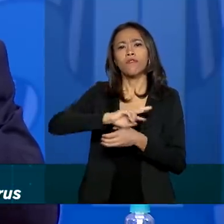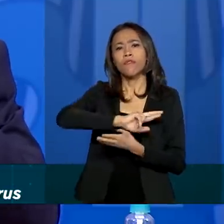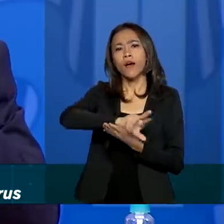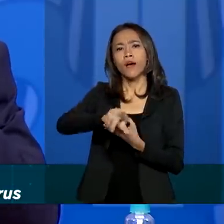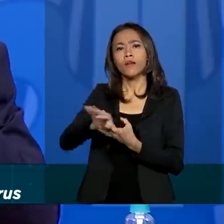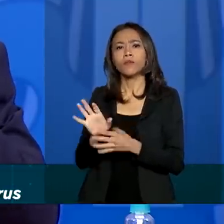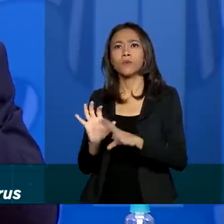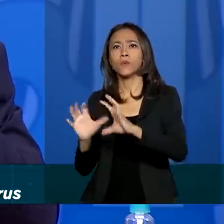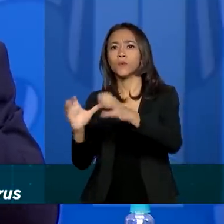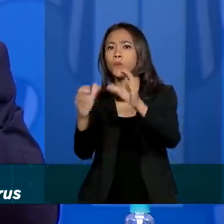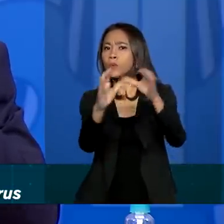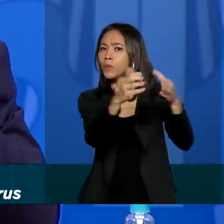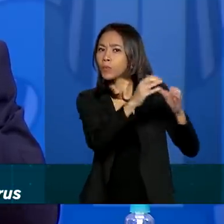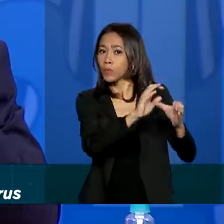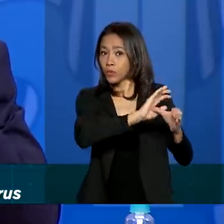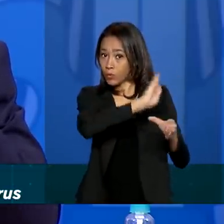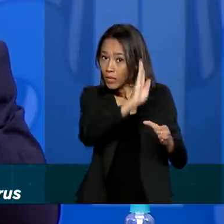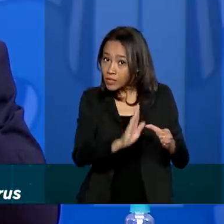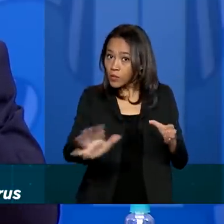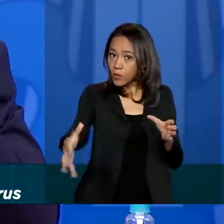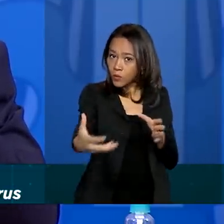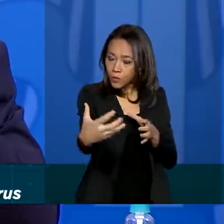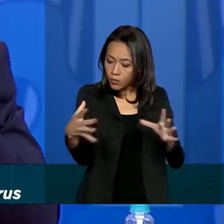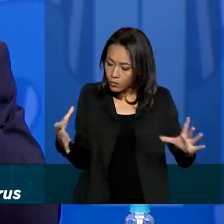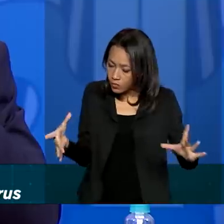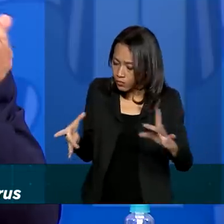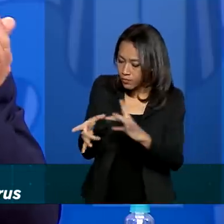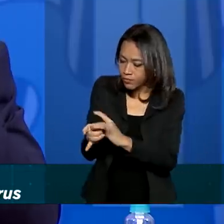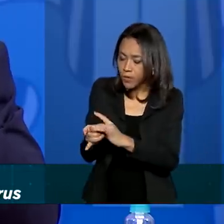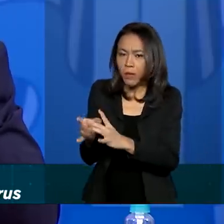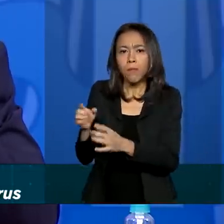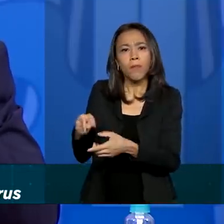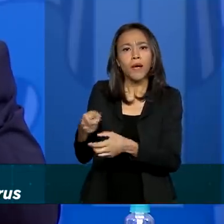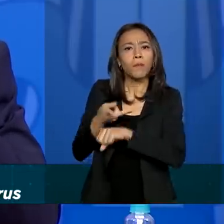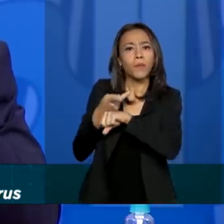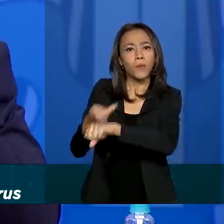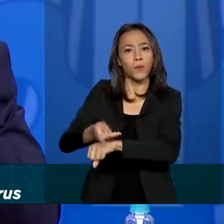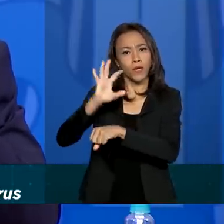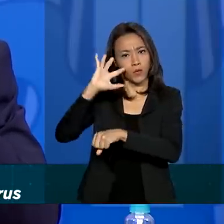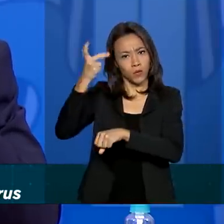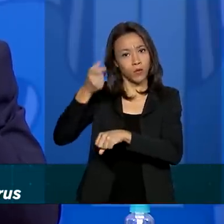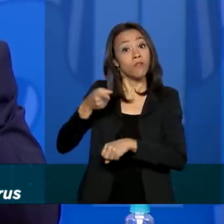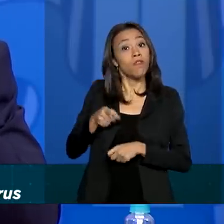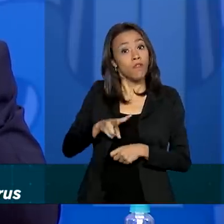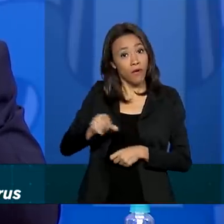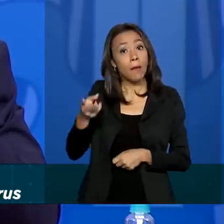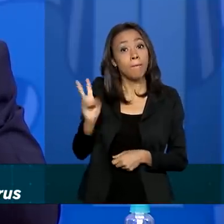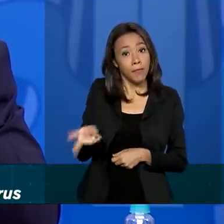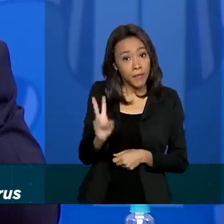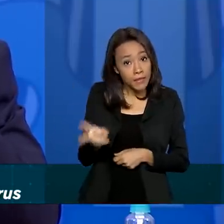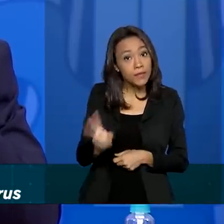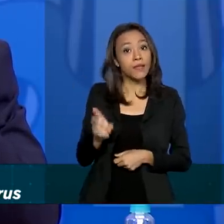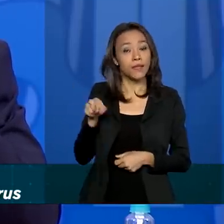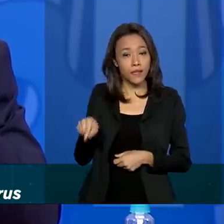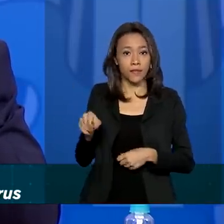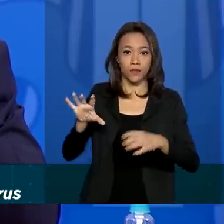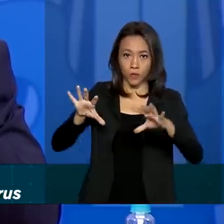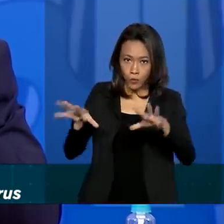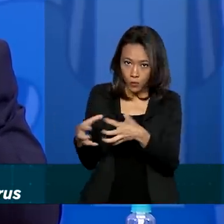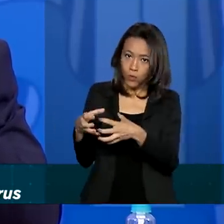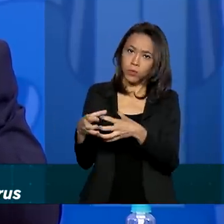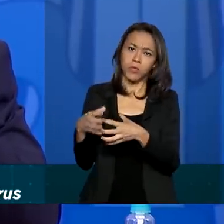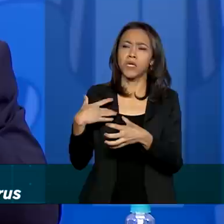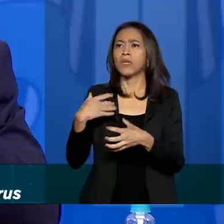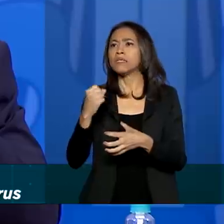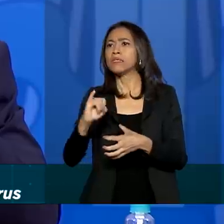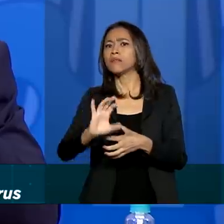trabalhando para achar soluções, no caso agora, para o Covid, mas essa rede vai ser mantida, porque não é o fato, se nós vamos ter um